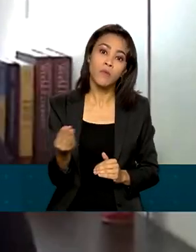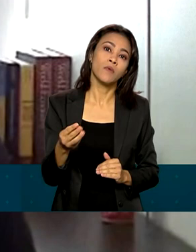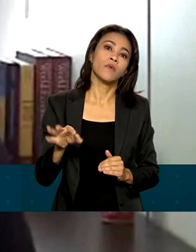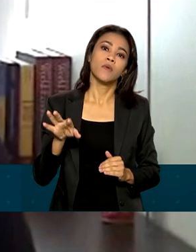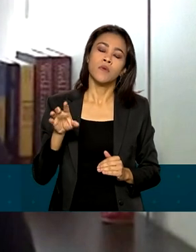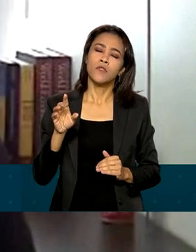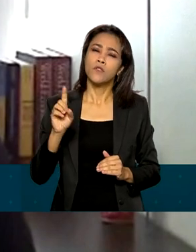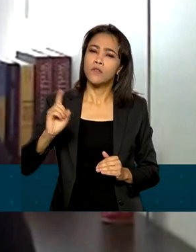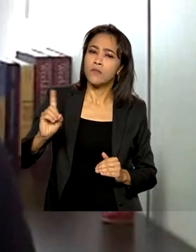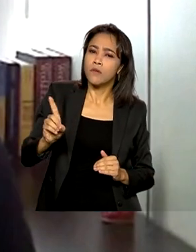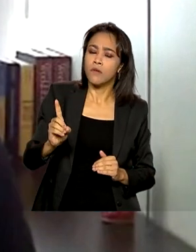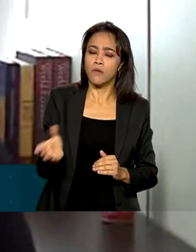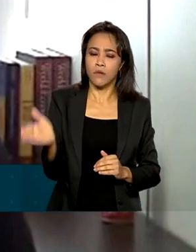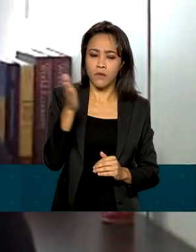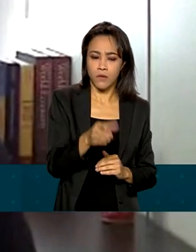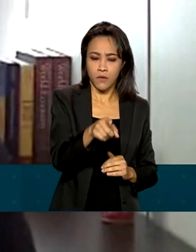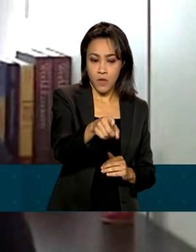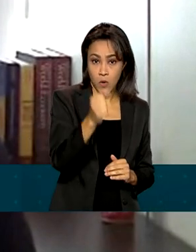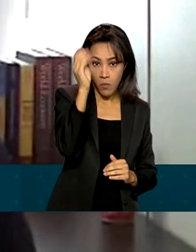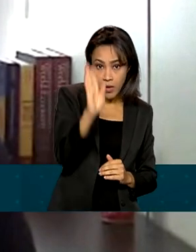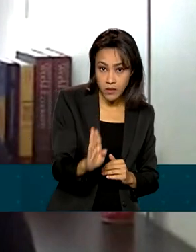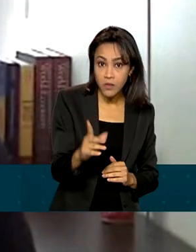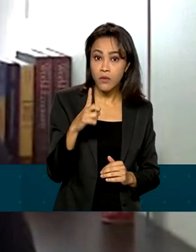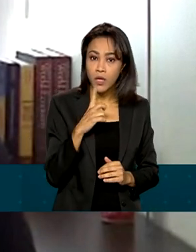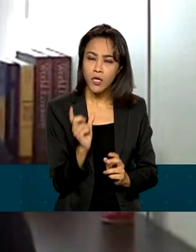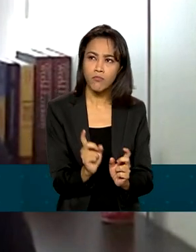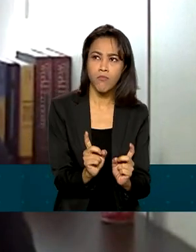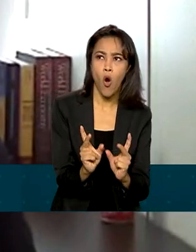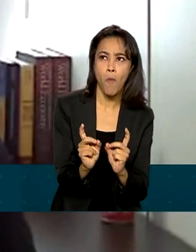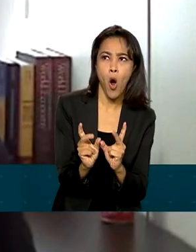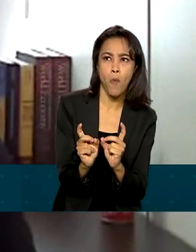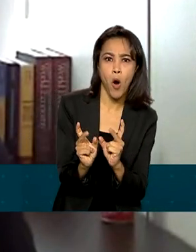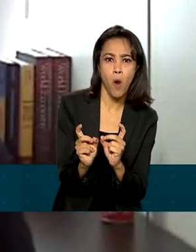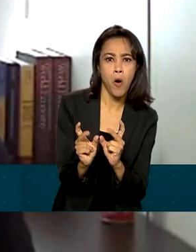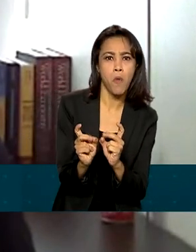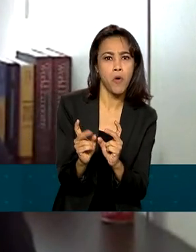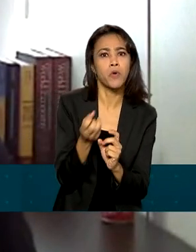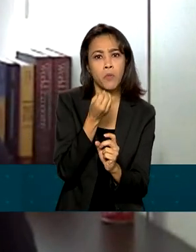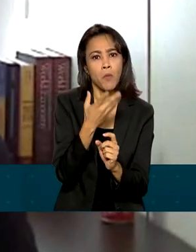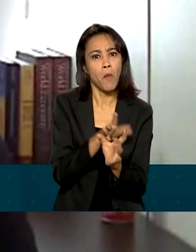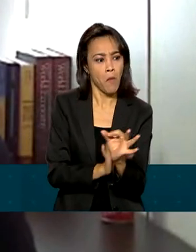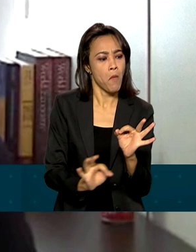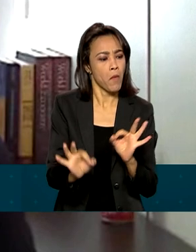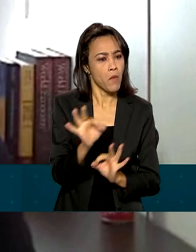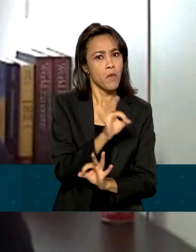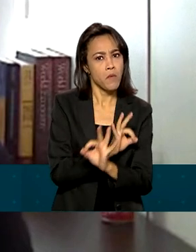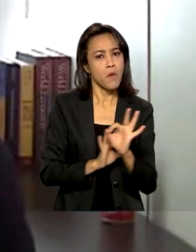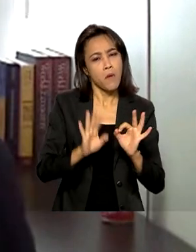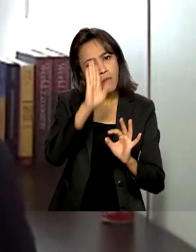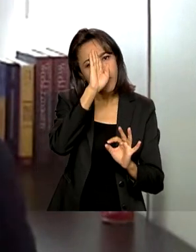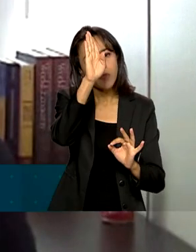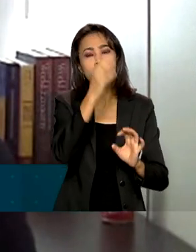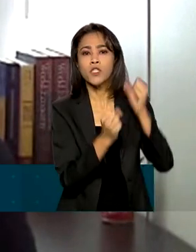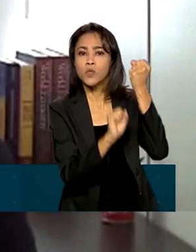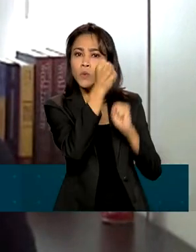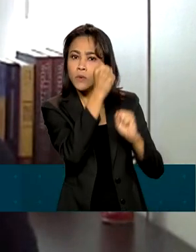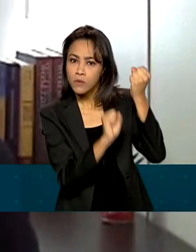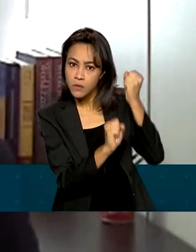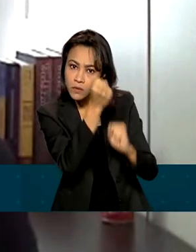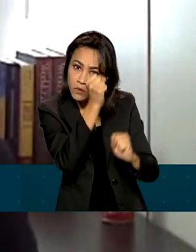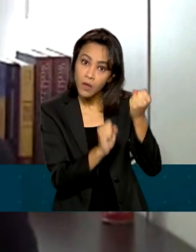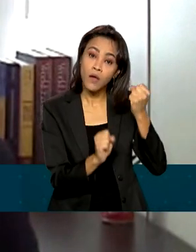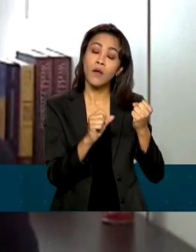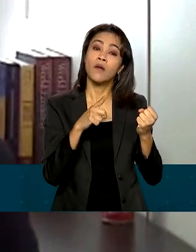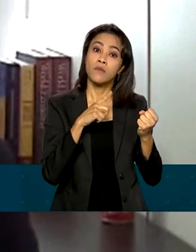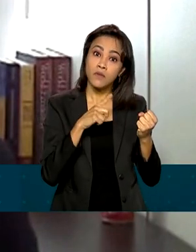Brasil tem uma importação que é bastante distribuída, principalmente de produtos industriais. Uma despesa maior por